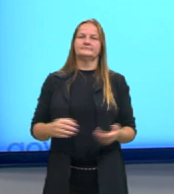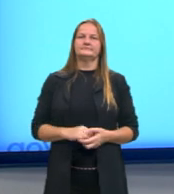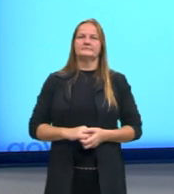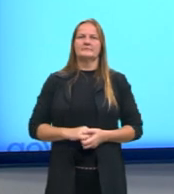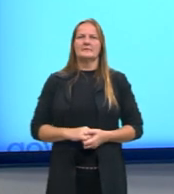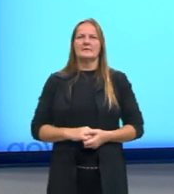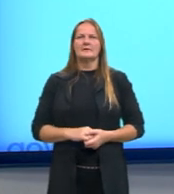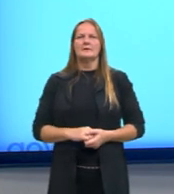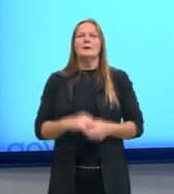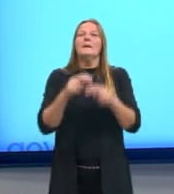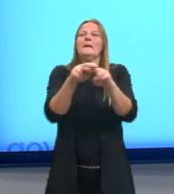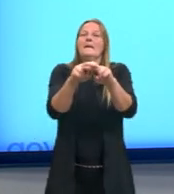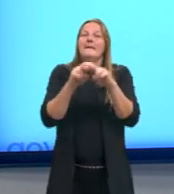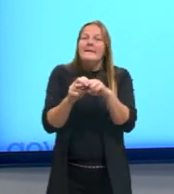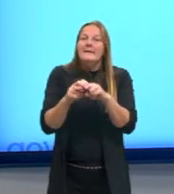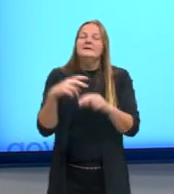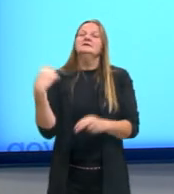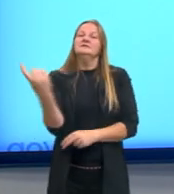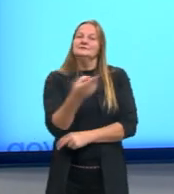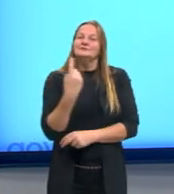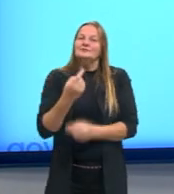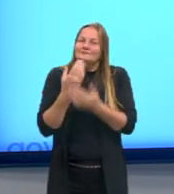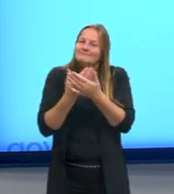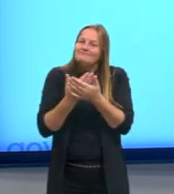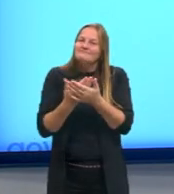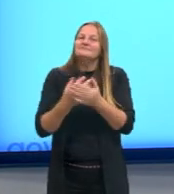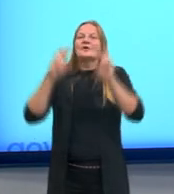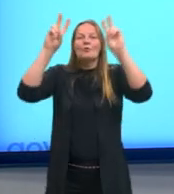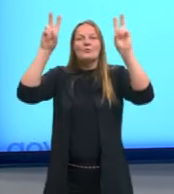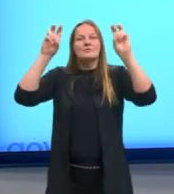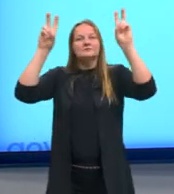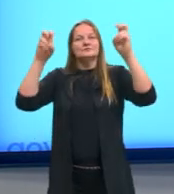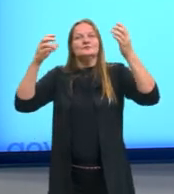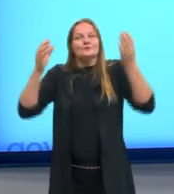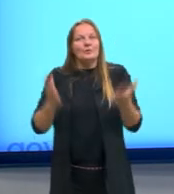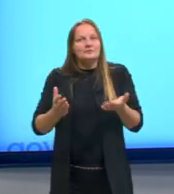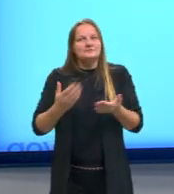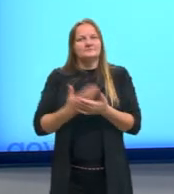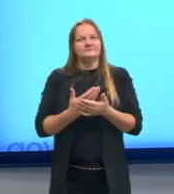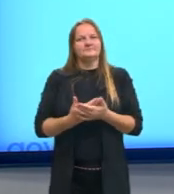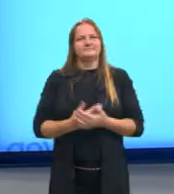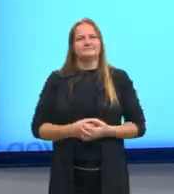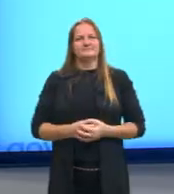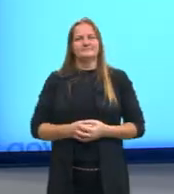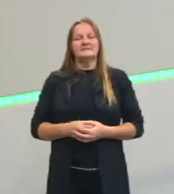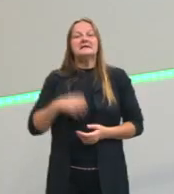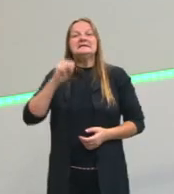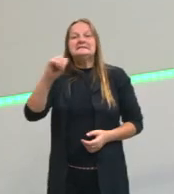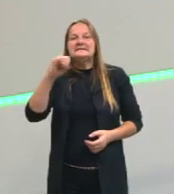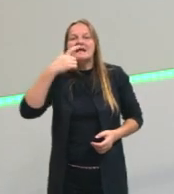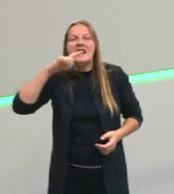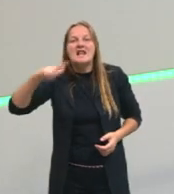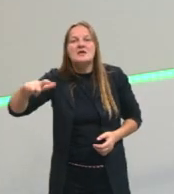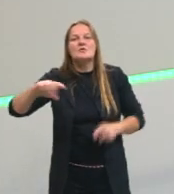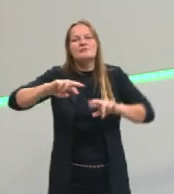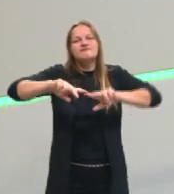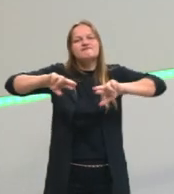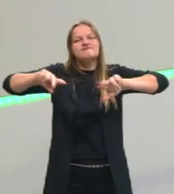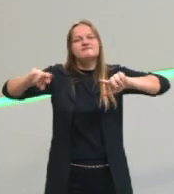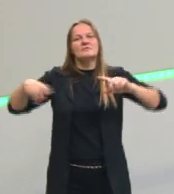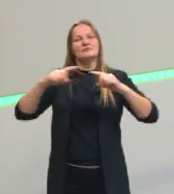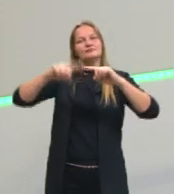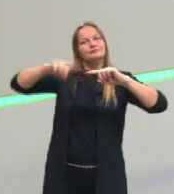pensando nessas variações que a gente traz, então, o assunto de hoje. Se a gente tem uma língua tão variada, essa língua que